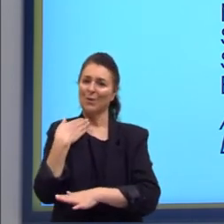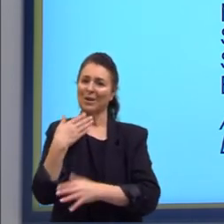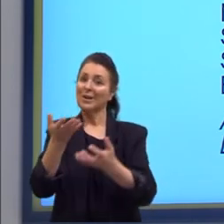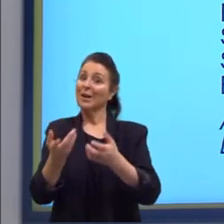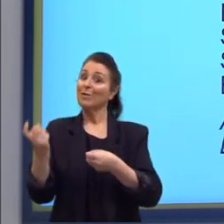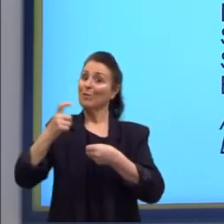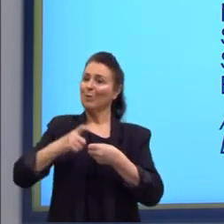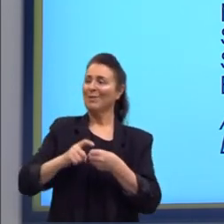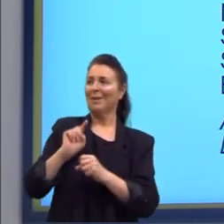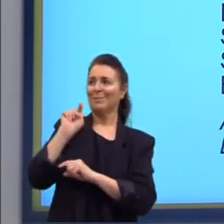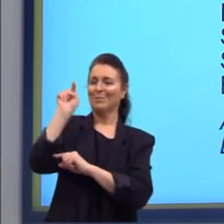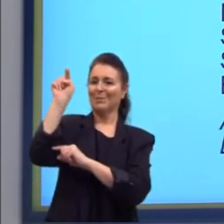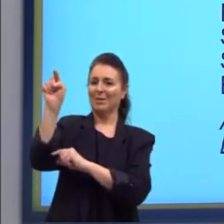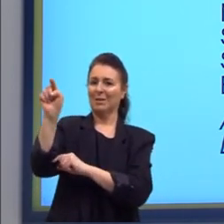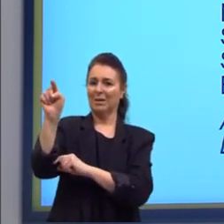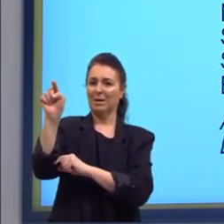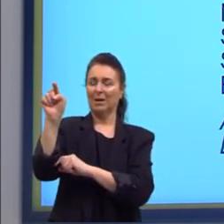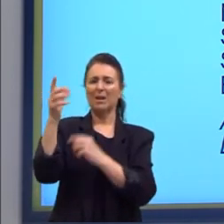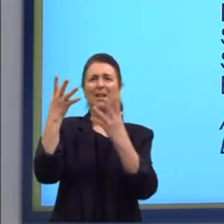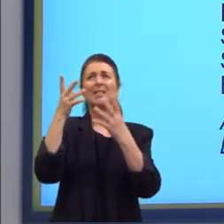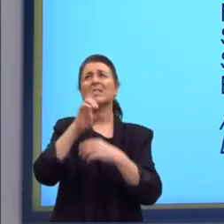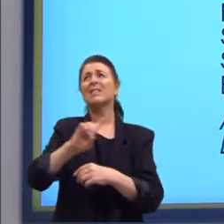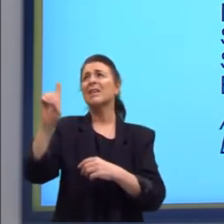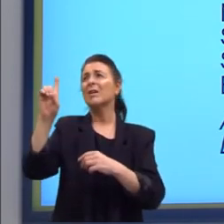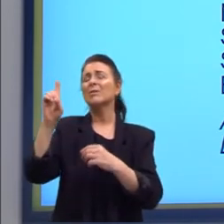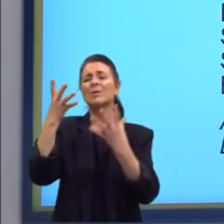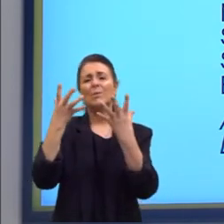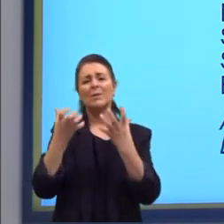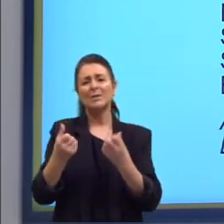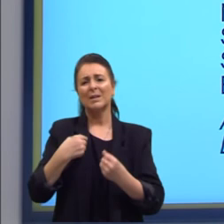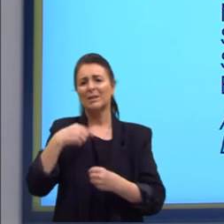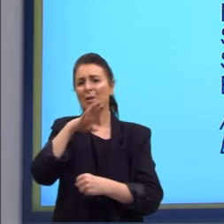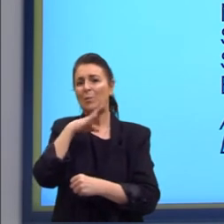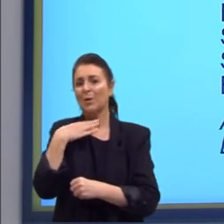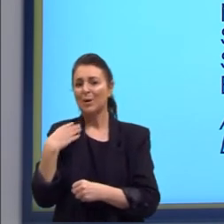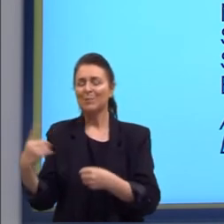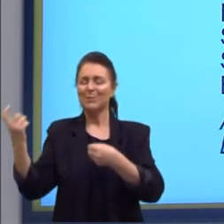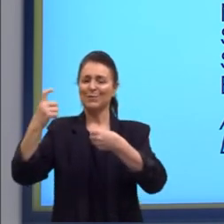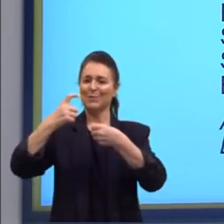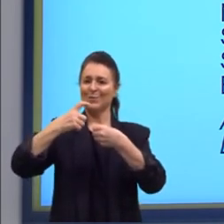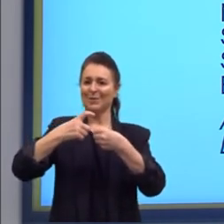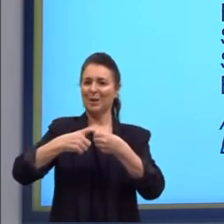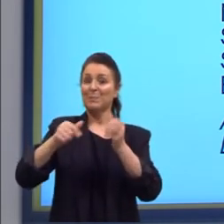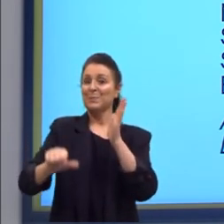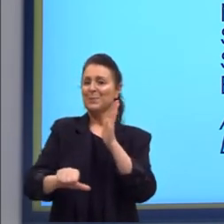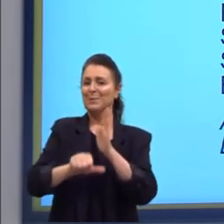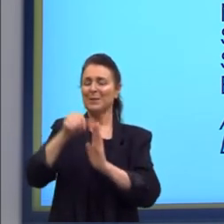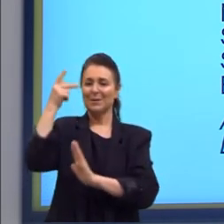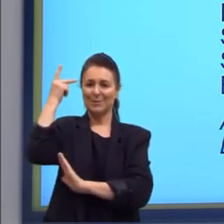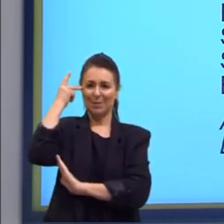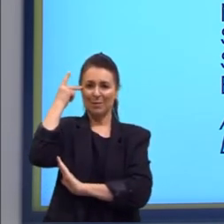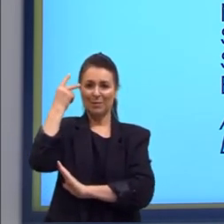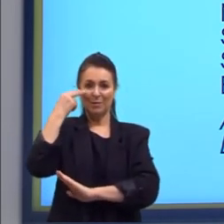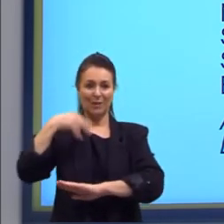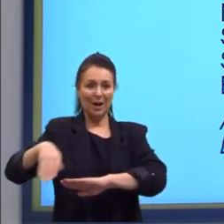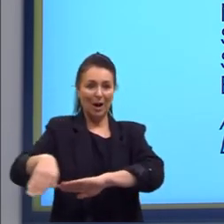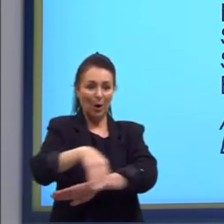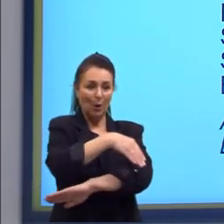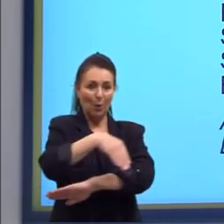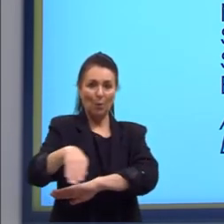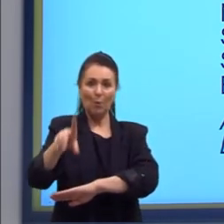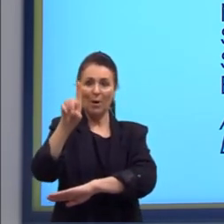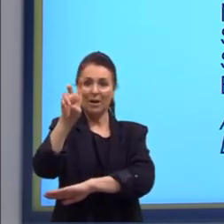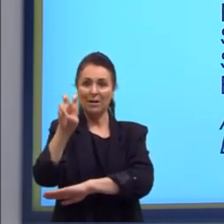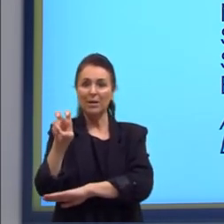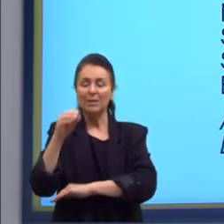para lá. Não permita Deus que eu morra sem que eu volte para São Paulo e sem que eu veja a Rua 15 e o